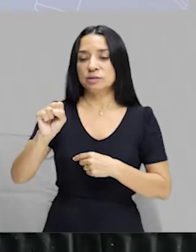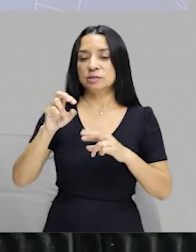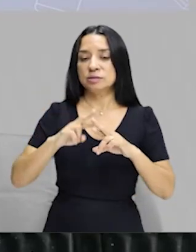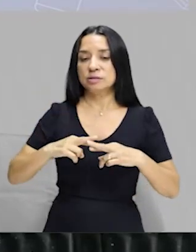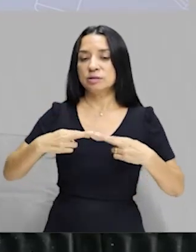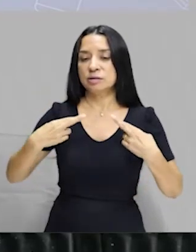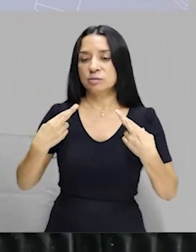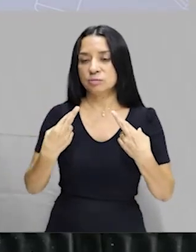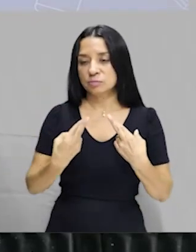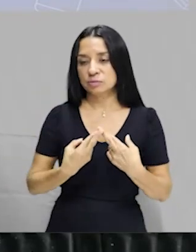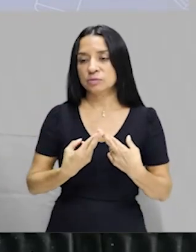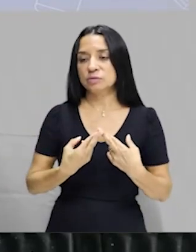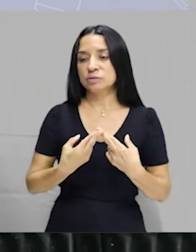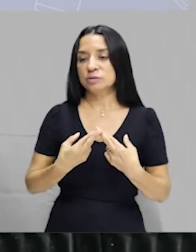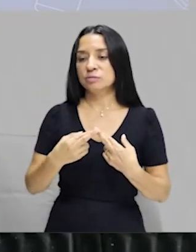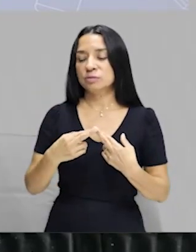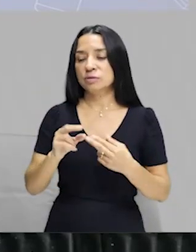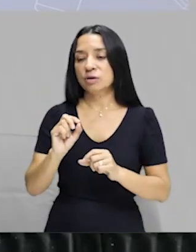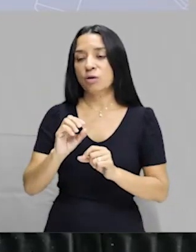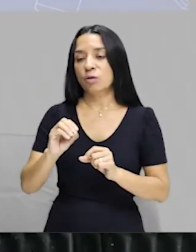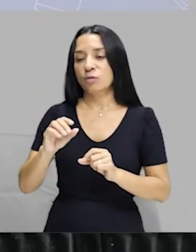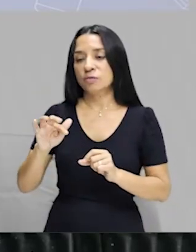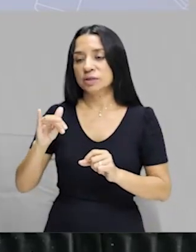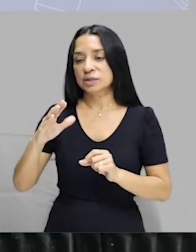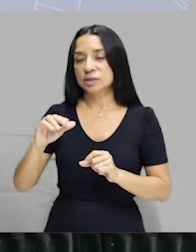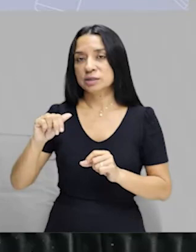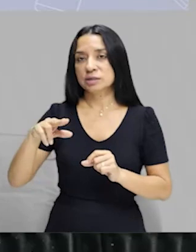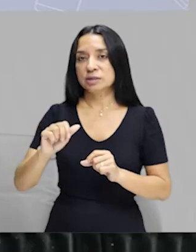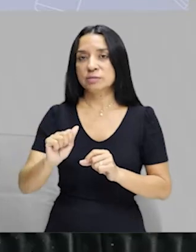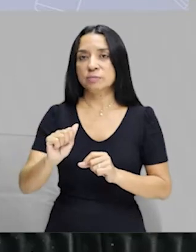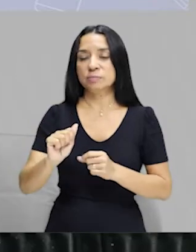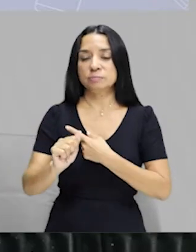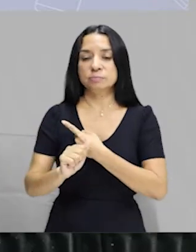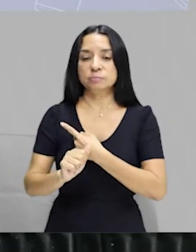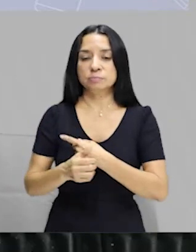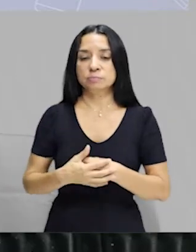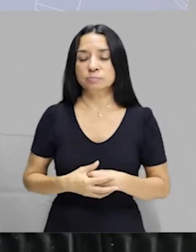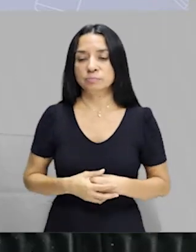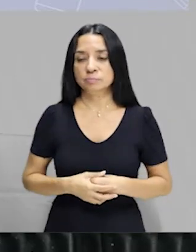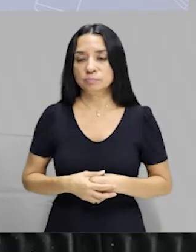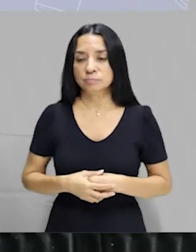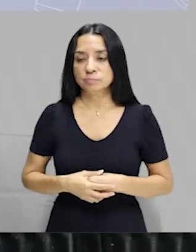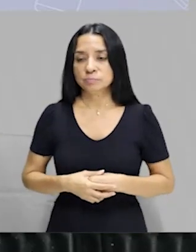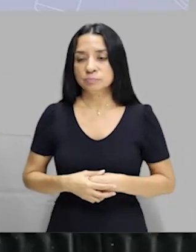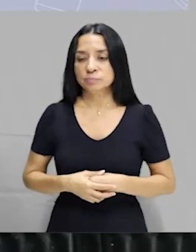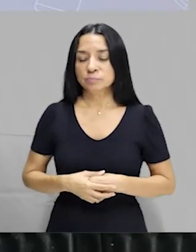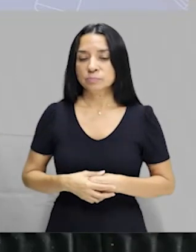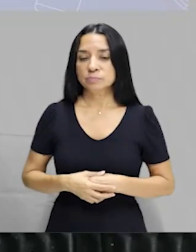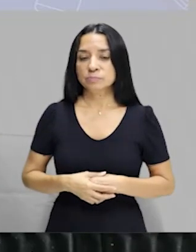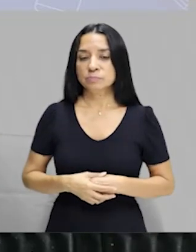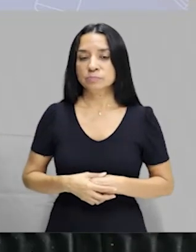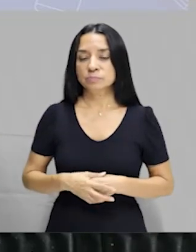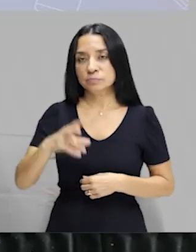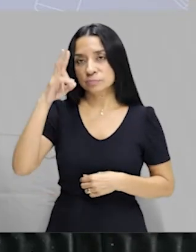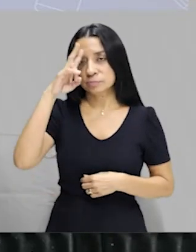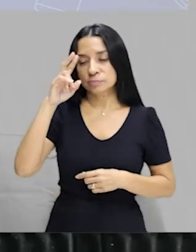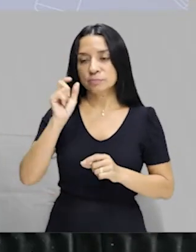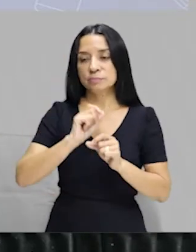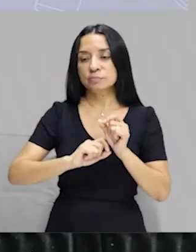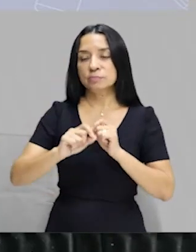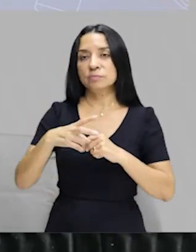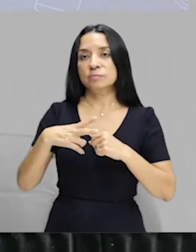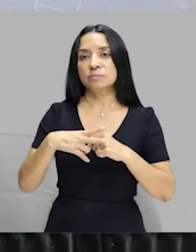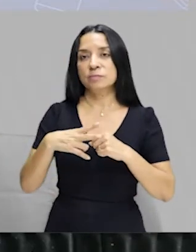em la oficina. Então, os abogados se reuniram em la oficina. Lembrando que